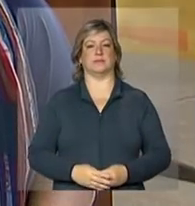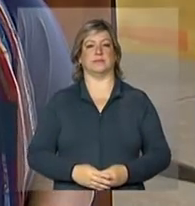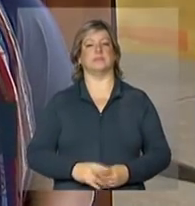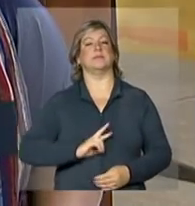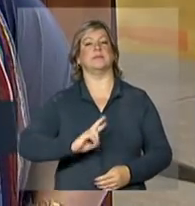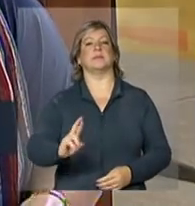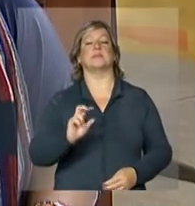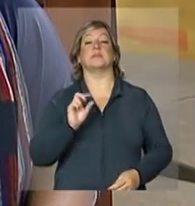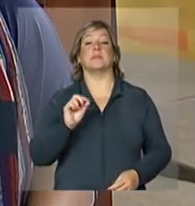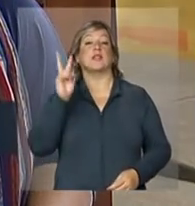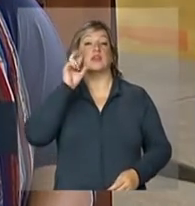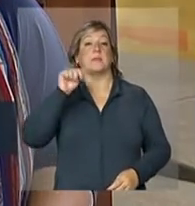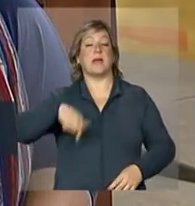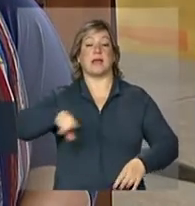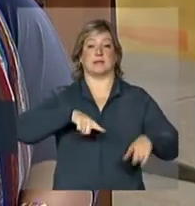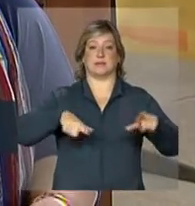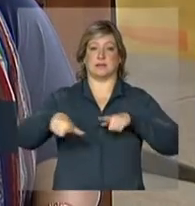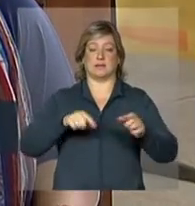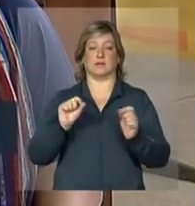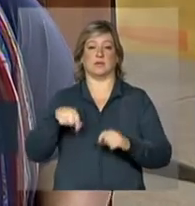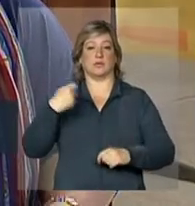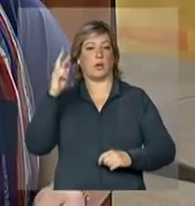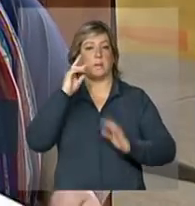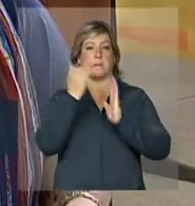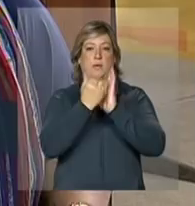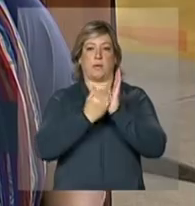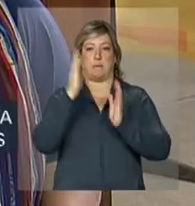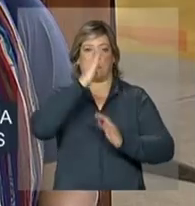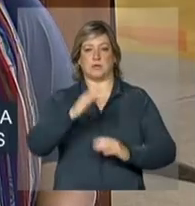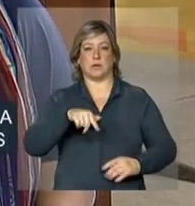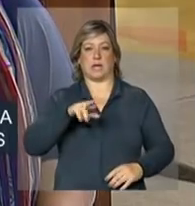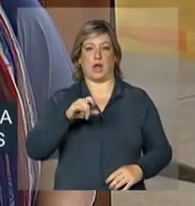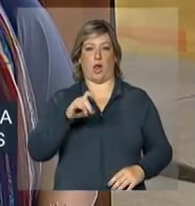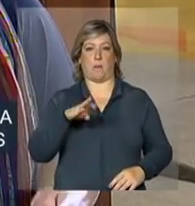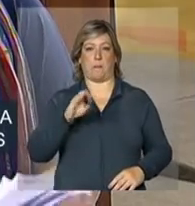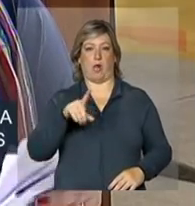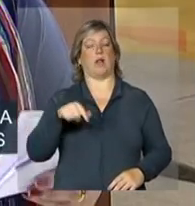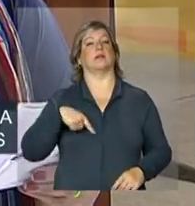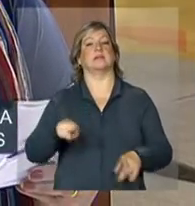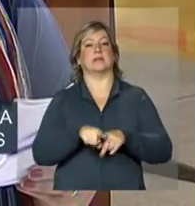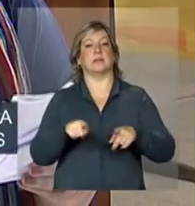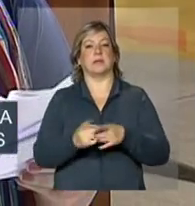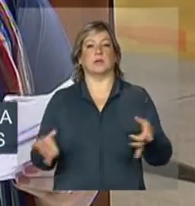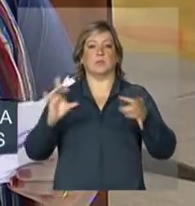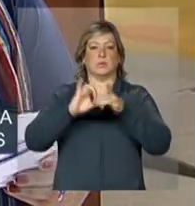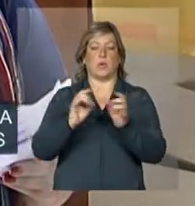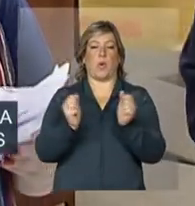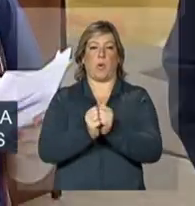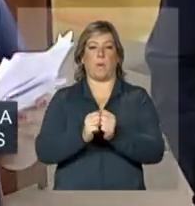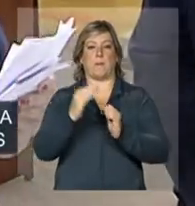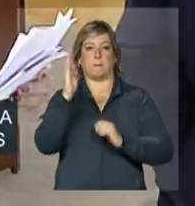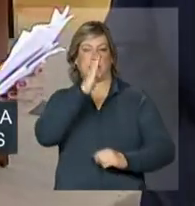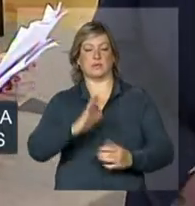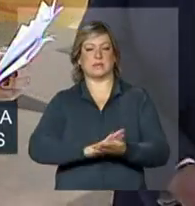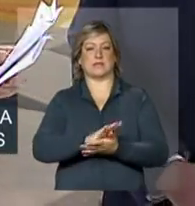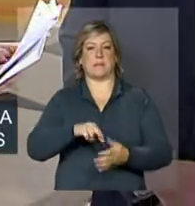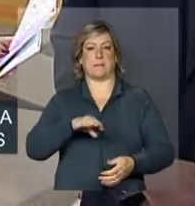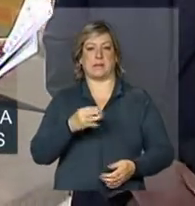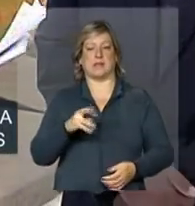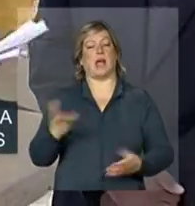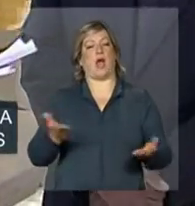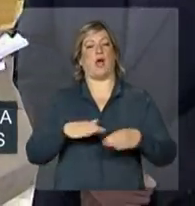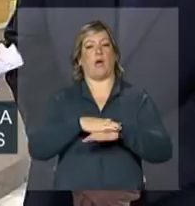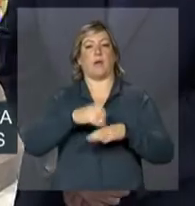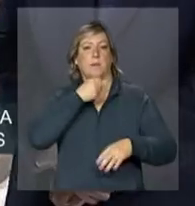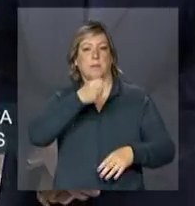Carla, sobre essas ações do programa Brasil Quilombola e a integração com o Plano Brasil Sem Miséria, eu converso agora com o Alexandre Reis, ele que é diretor da Fundação